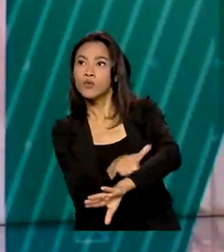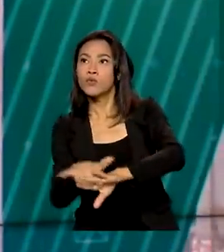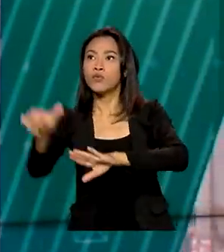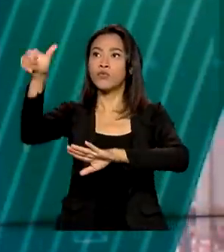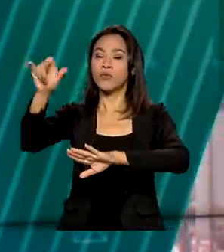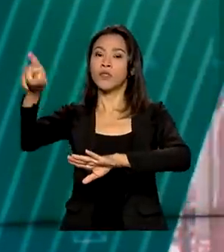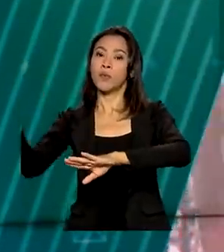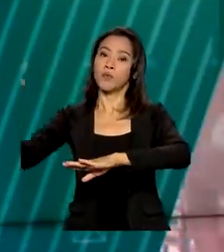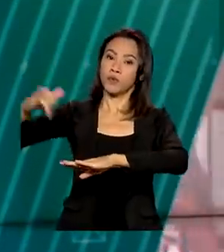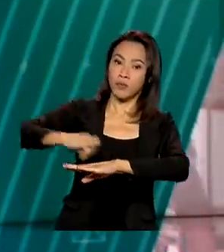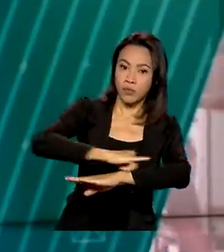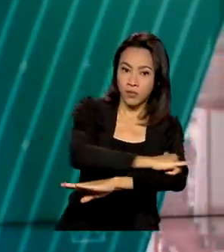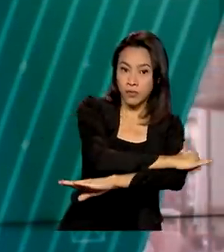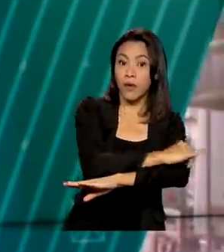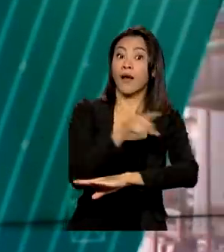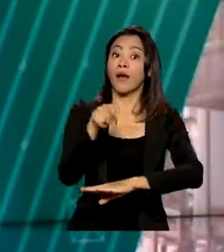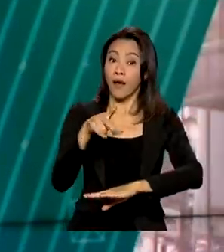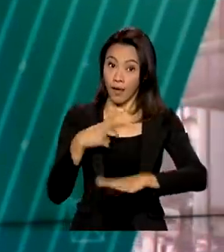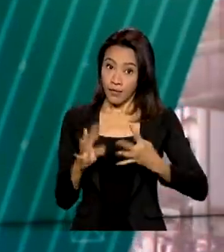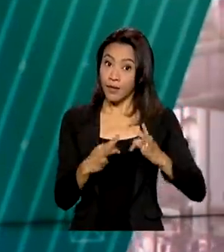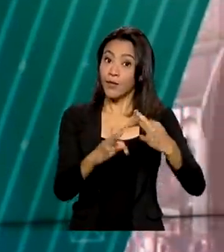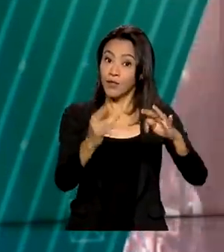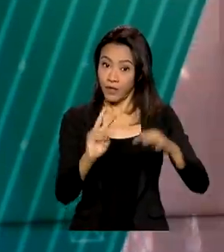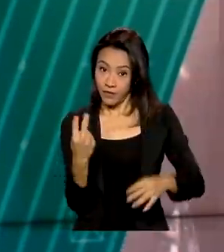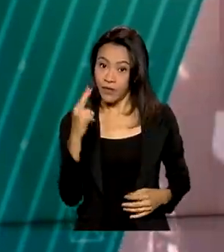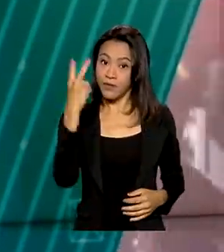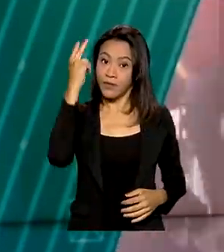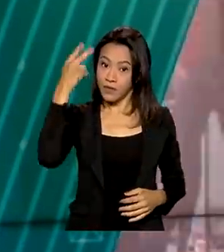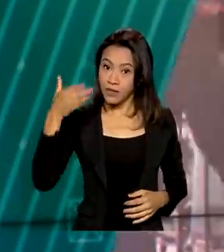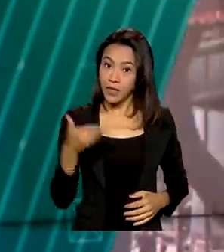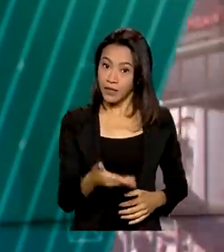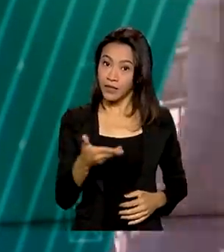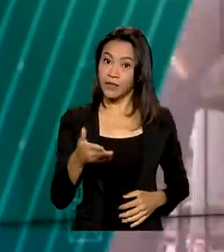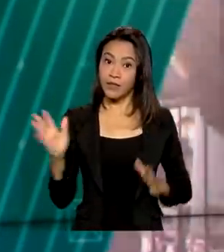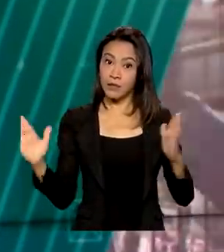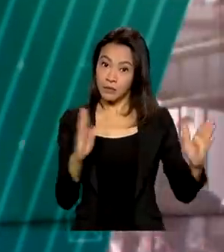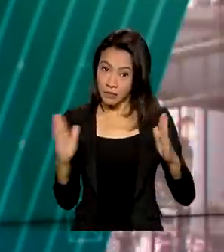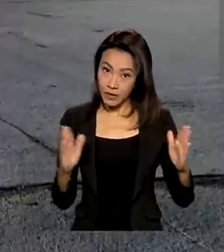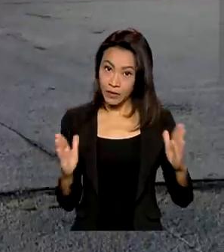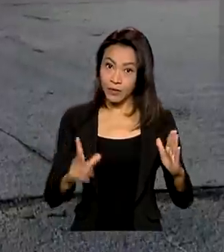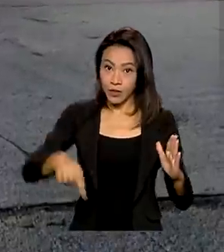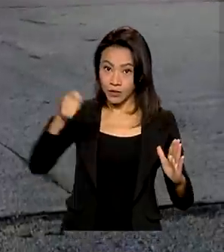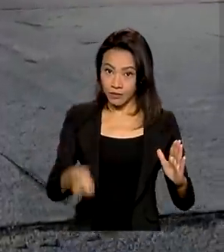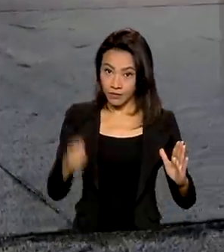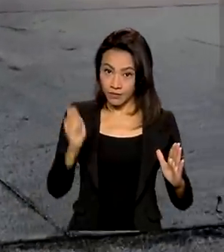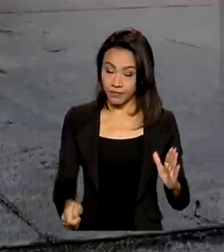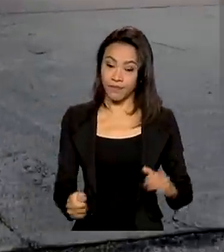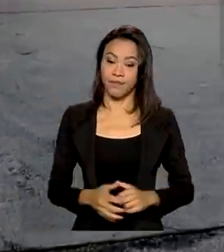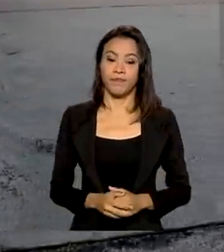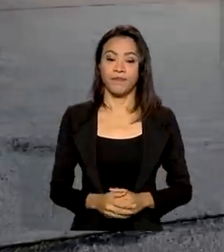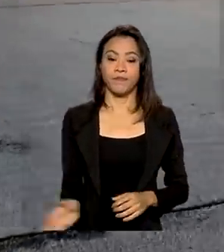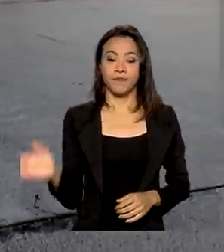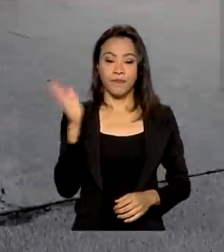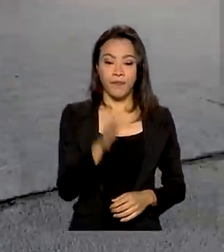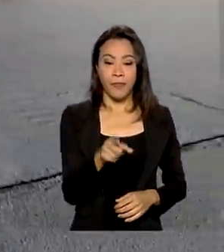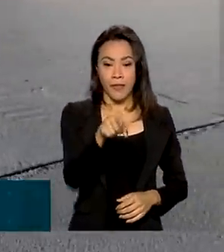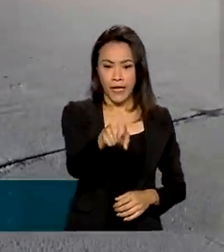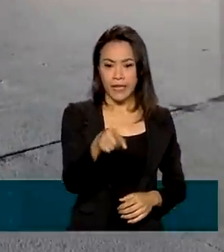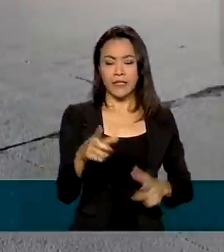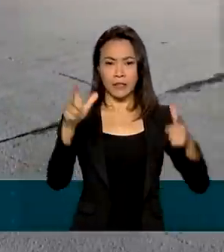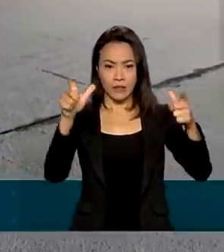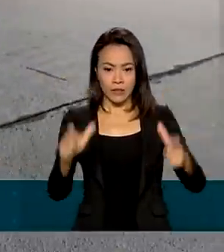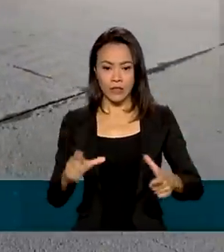a tecnologia deve valorizar ainda mais o aeroporto no processo de concessão. O aeroporto de Congonhas, um dos mais